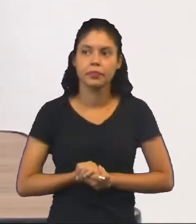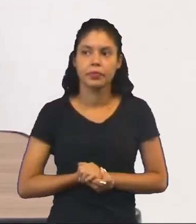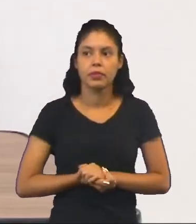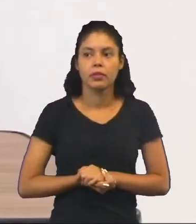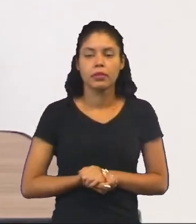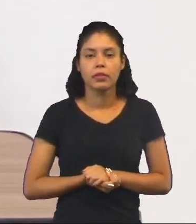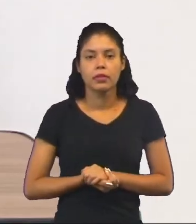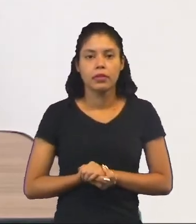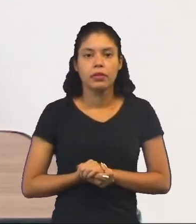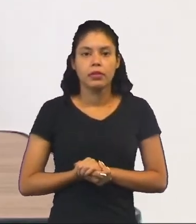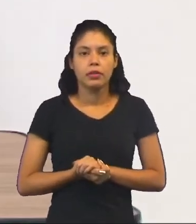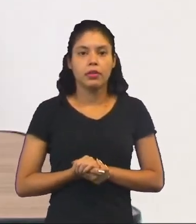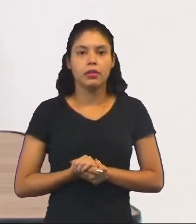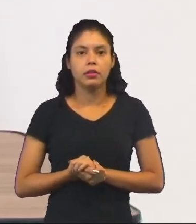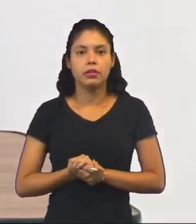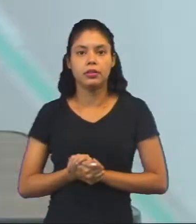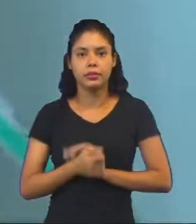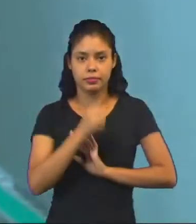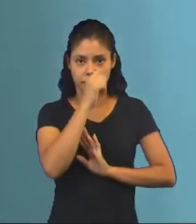expressou. Continuando. Vamos lá.